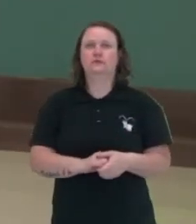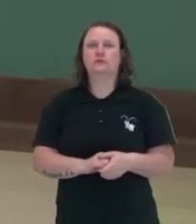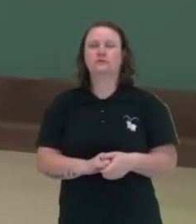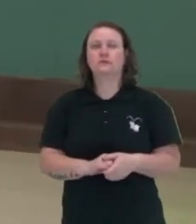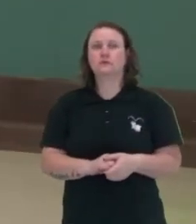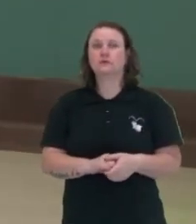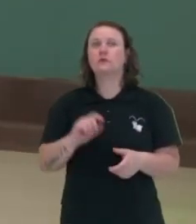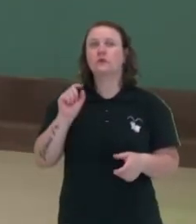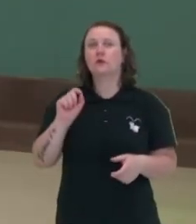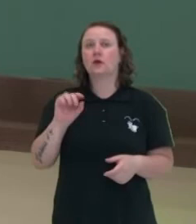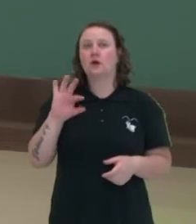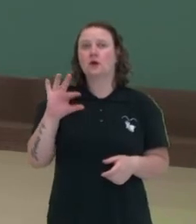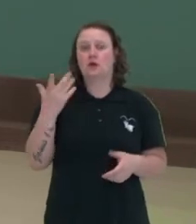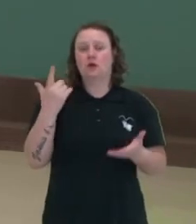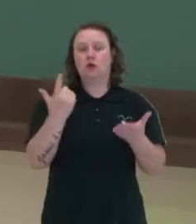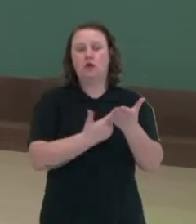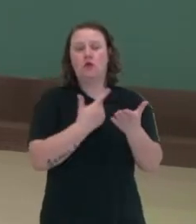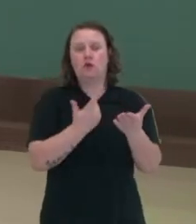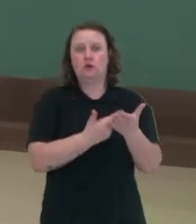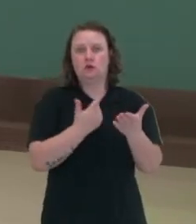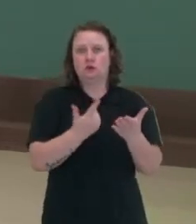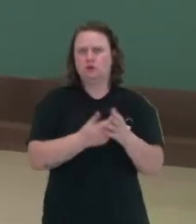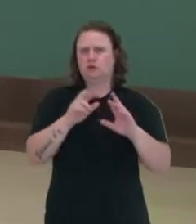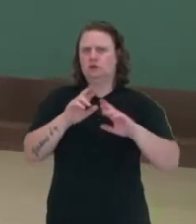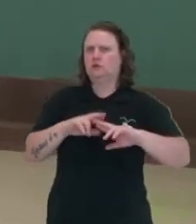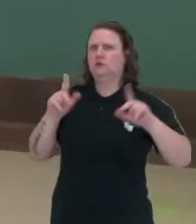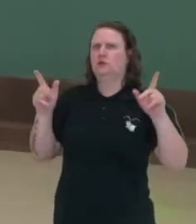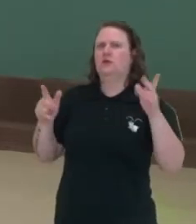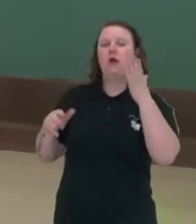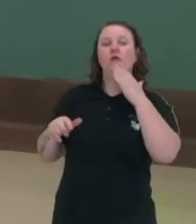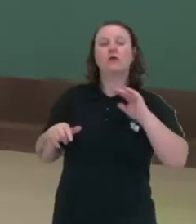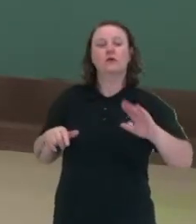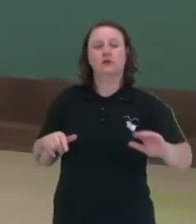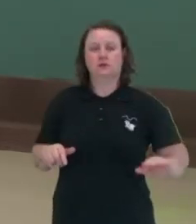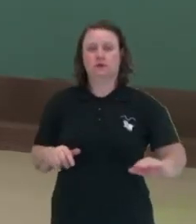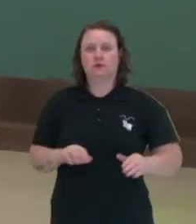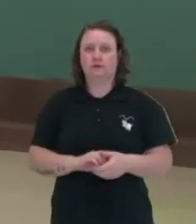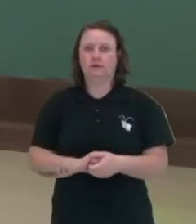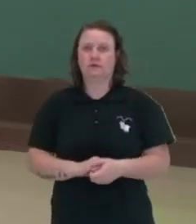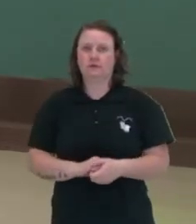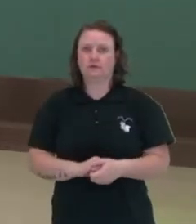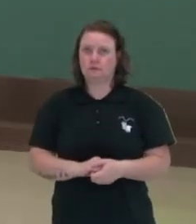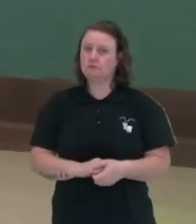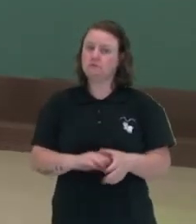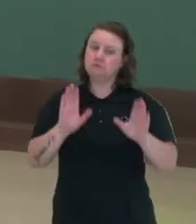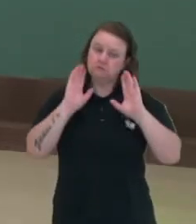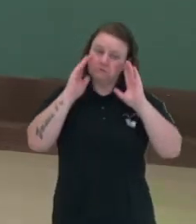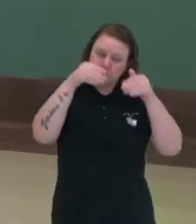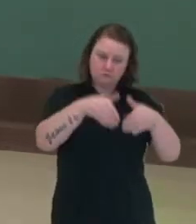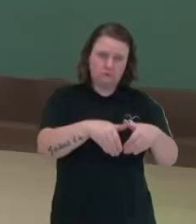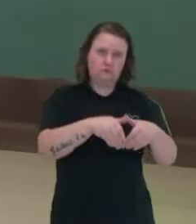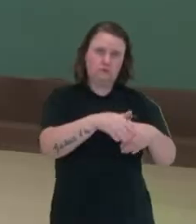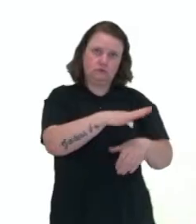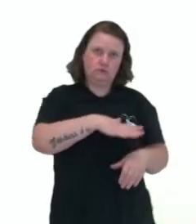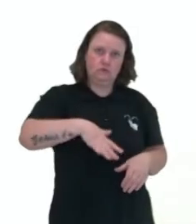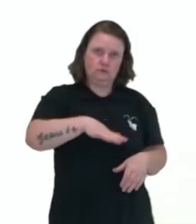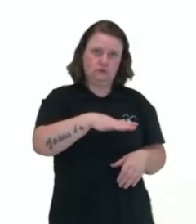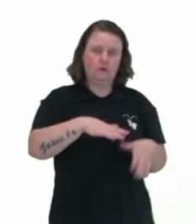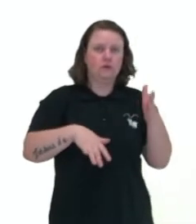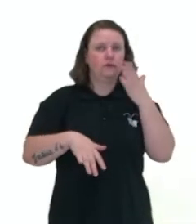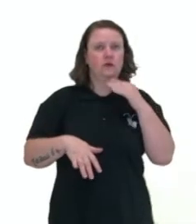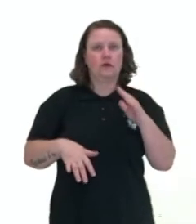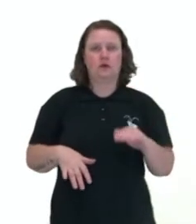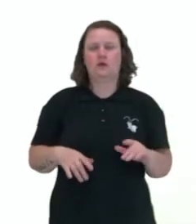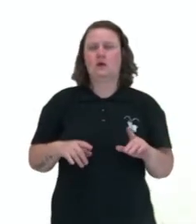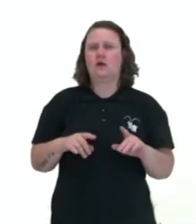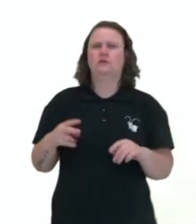O livro de Rodal é um livro infantil. E sendo um livro infantil, o ele tem? Ele não